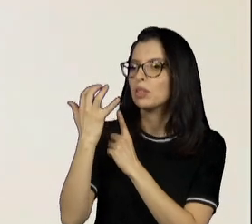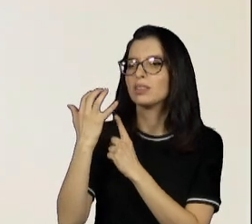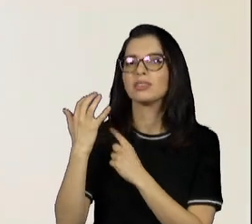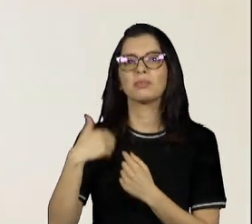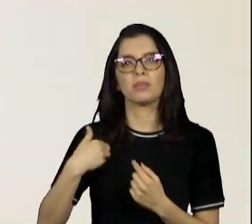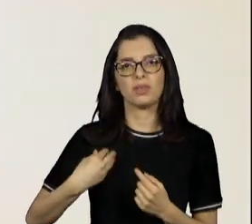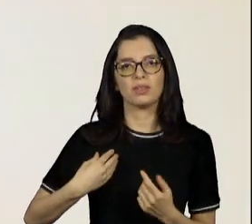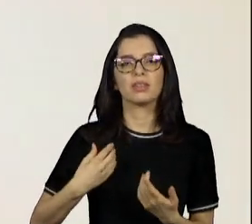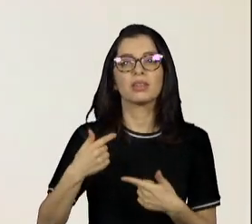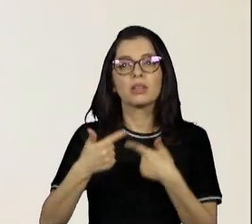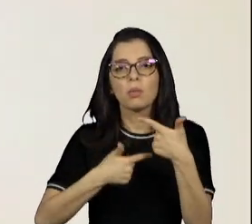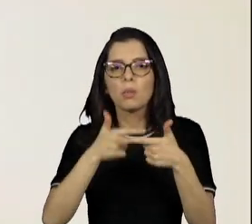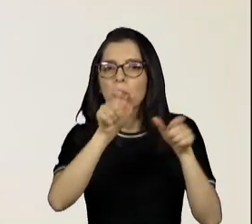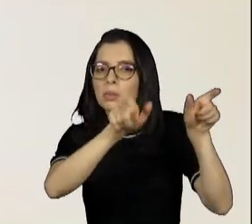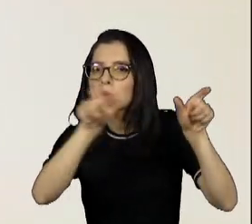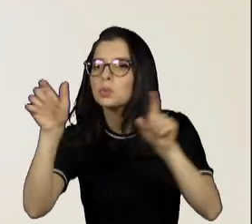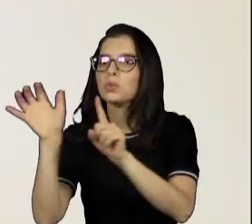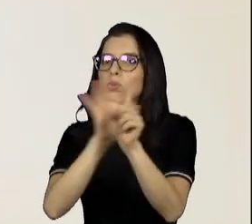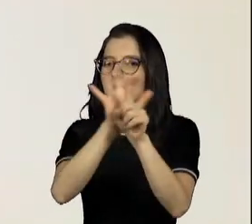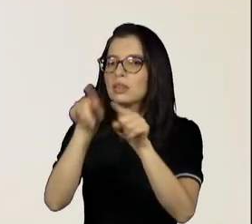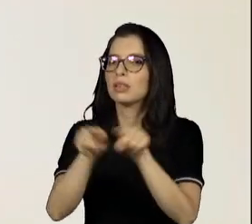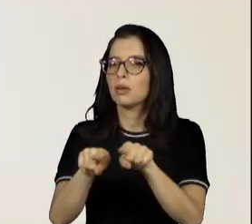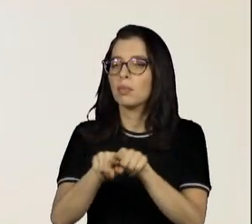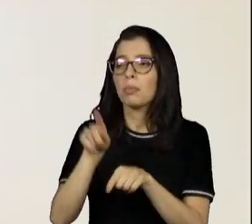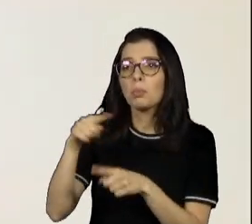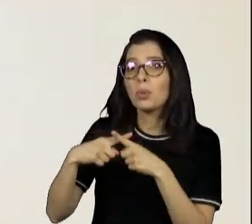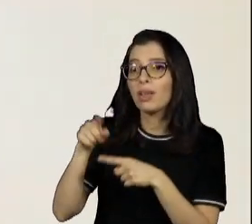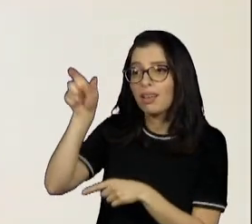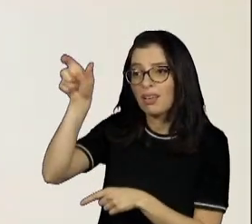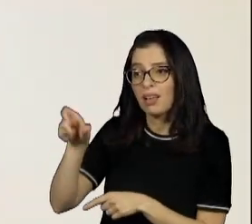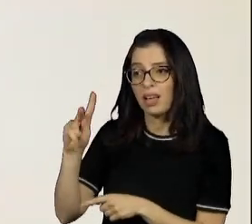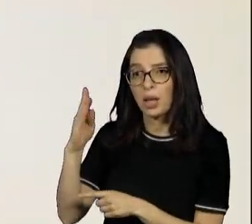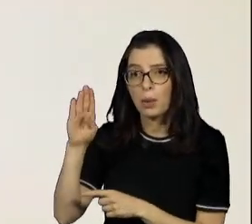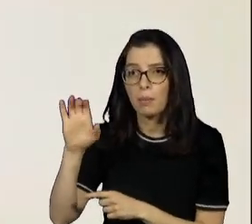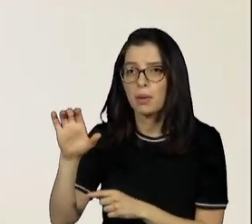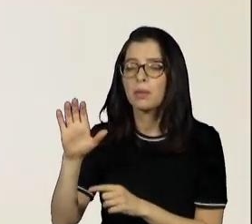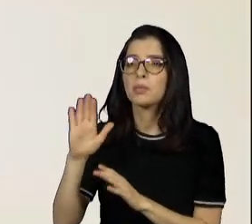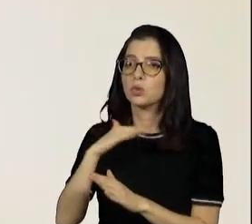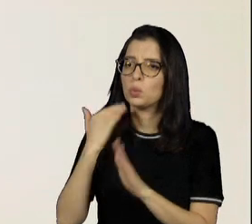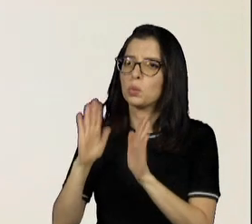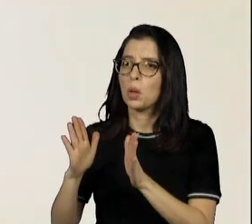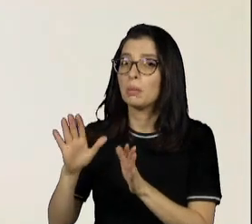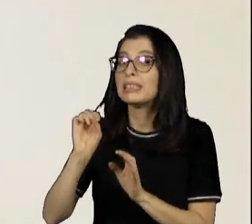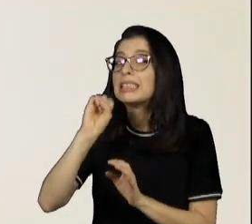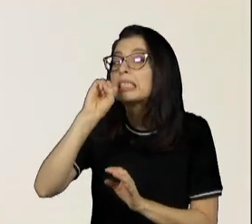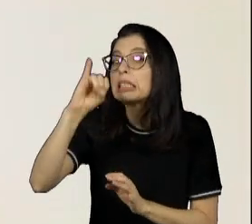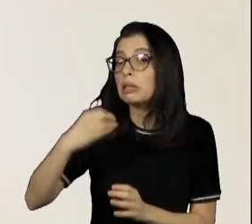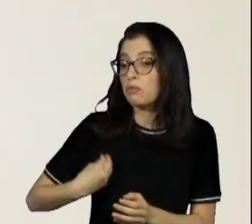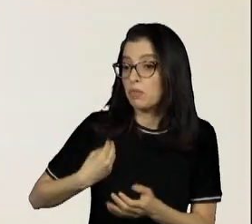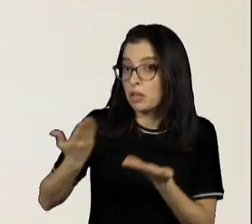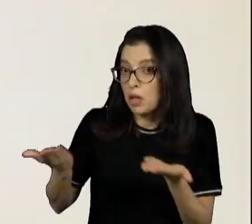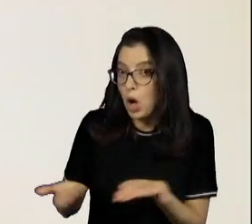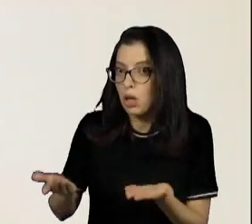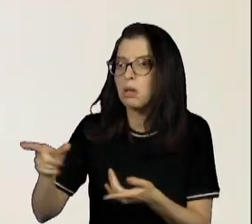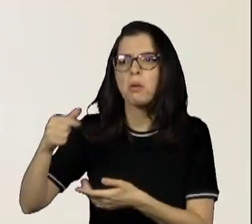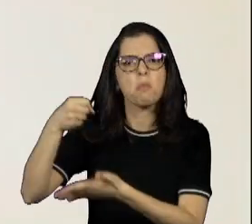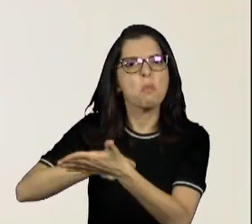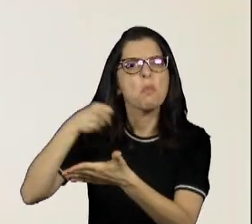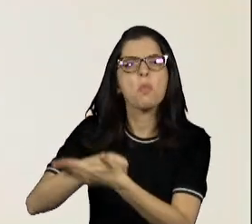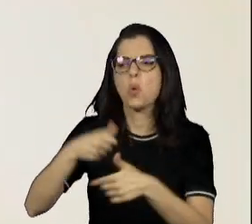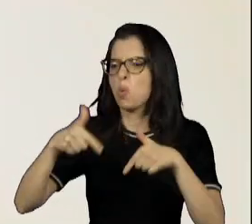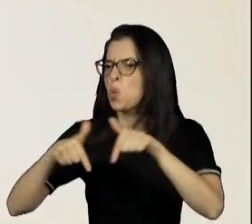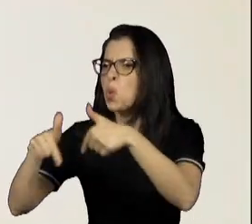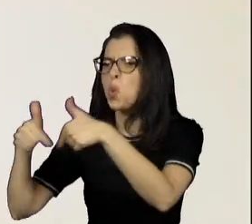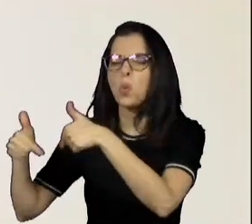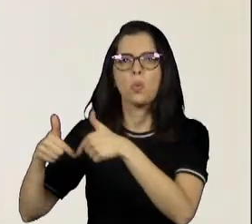mundo ainda. É uma pessoa que, estivesse viva, eu acho que estaria falando sobre política, levantando todas as bandeiras, brigando, nunca